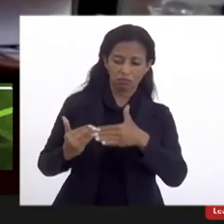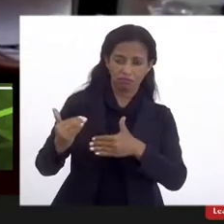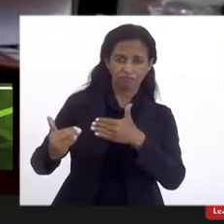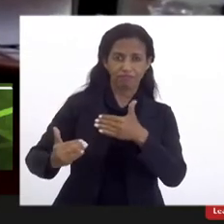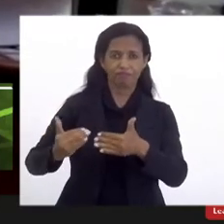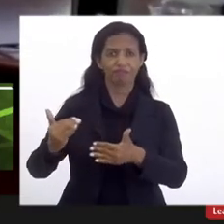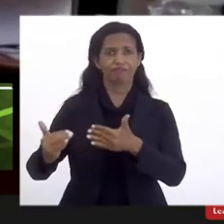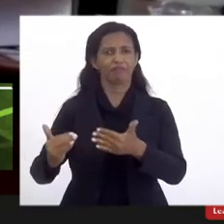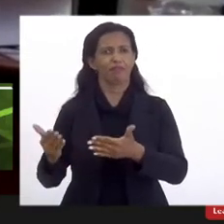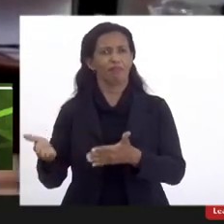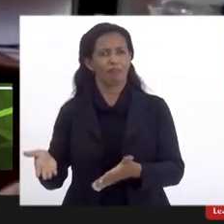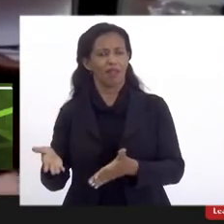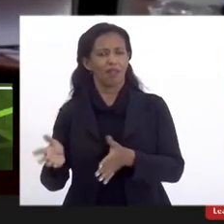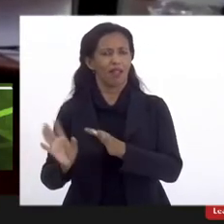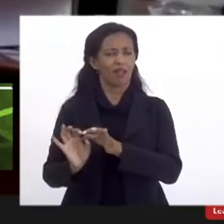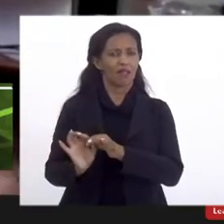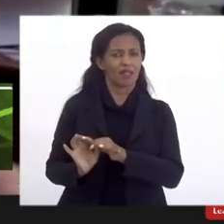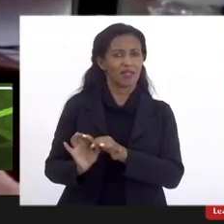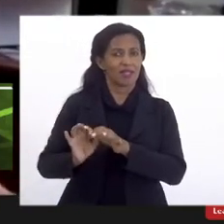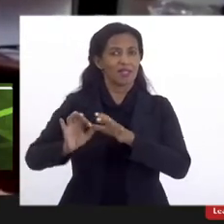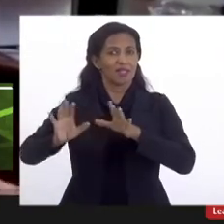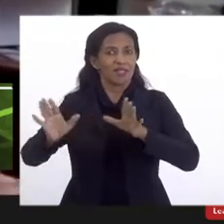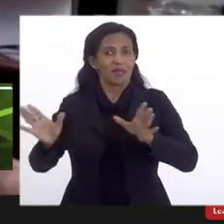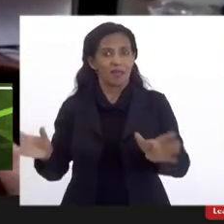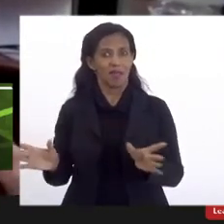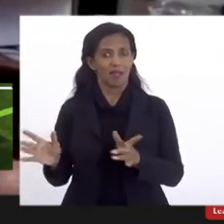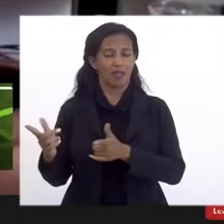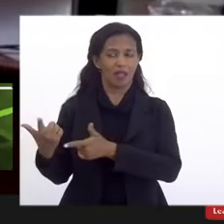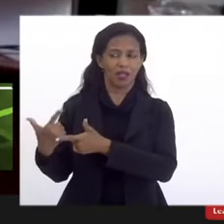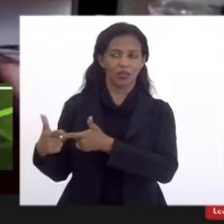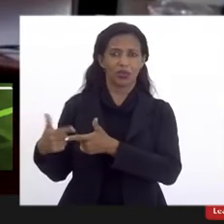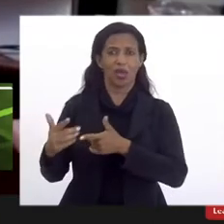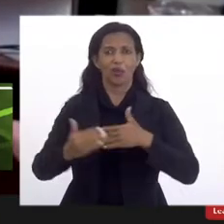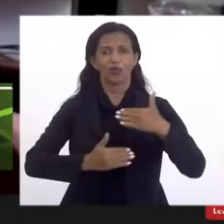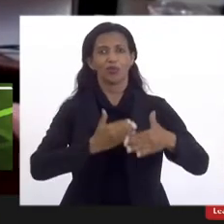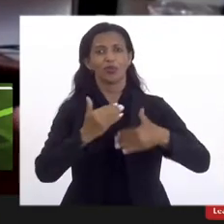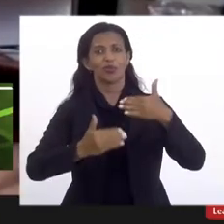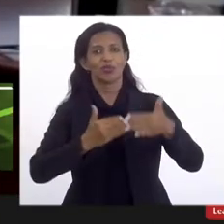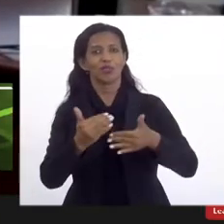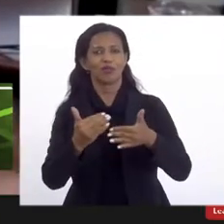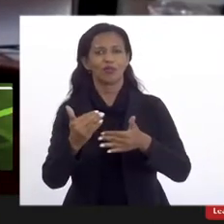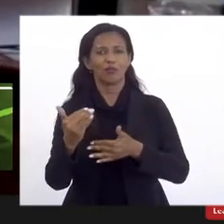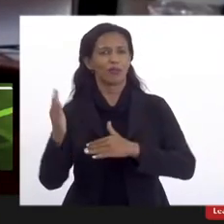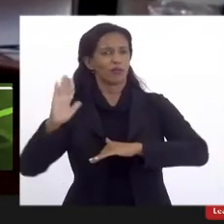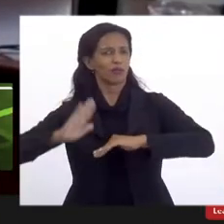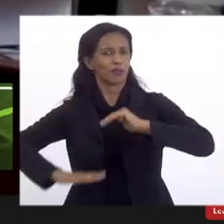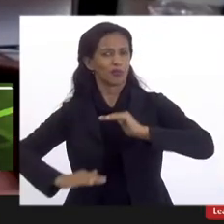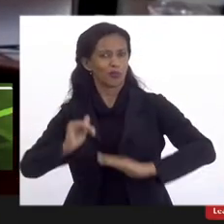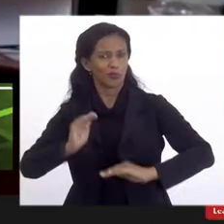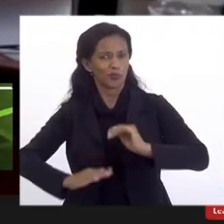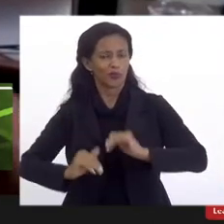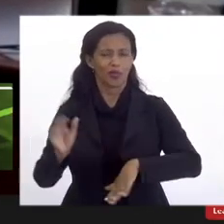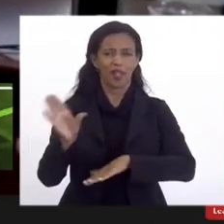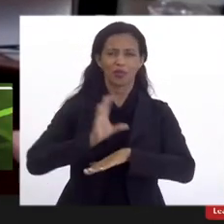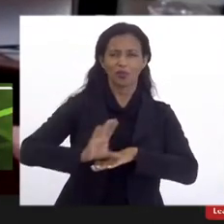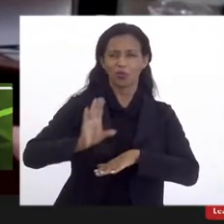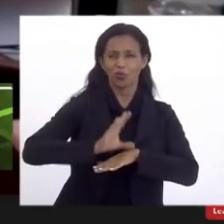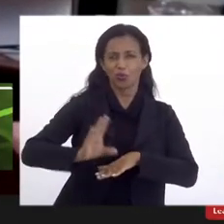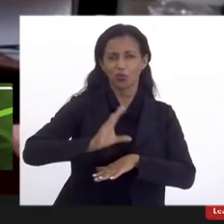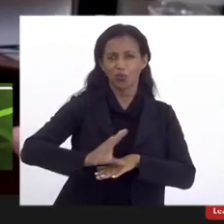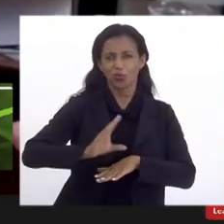vai se libertar de uma série de entraves ao desenvolvimento dos seus cientistas, dos seus cursos,